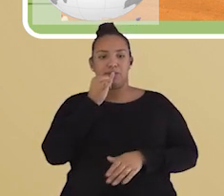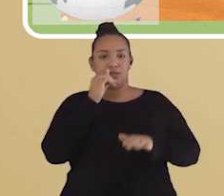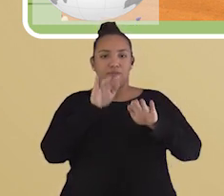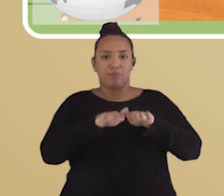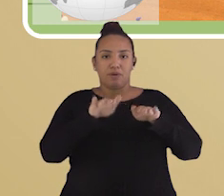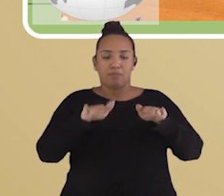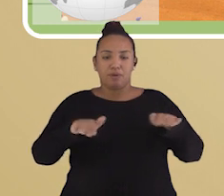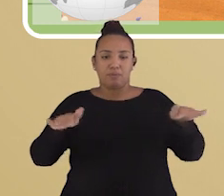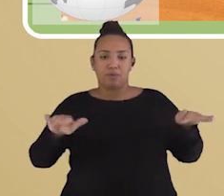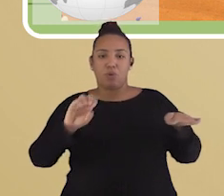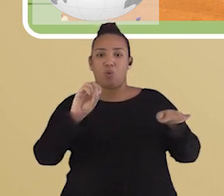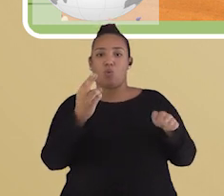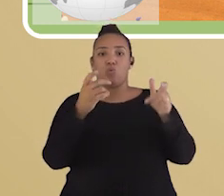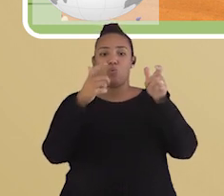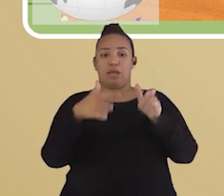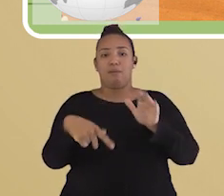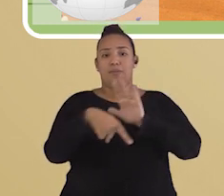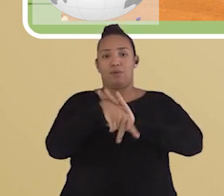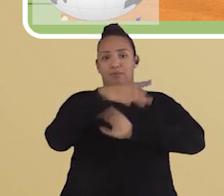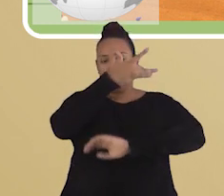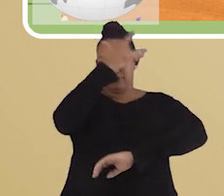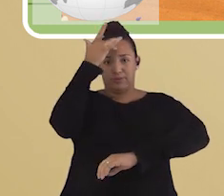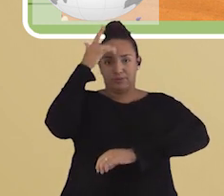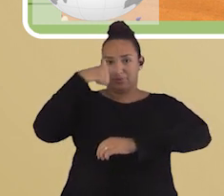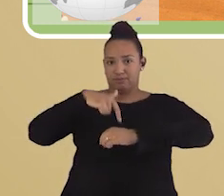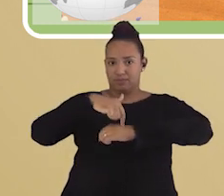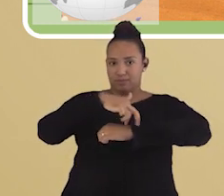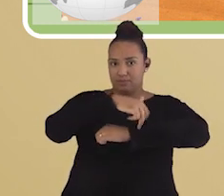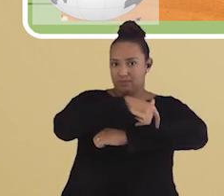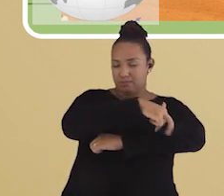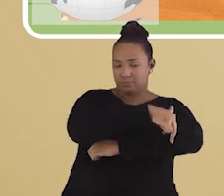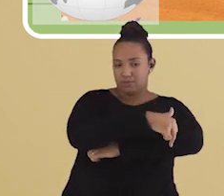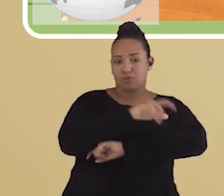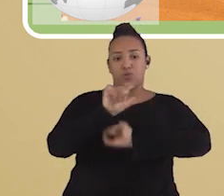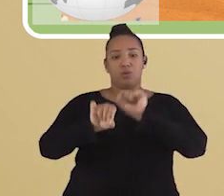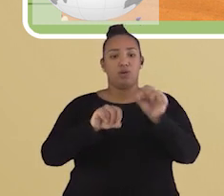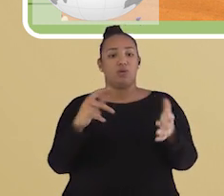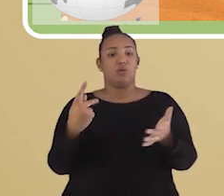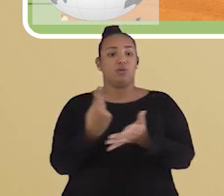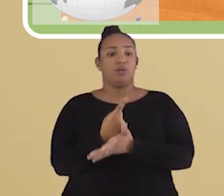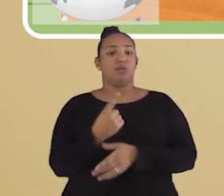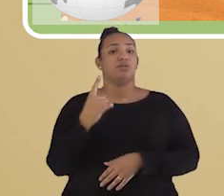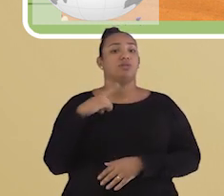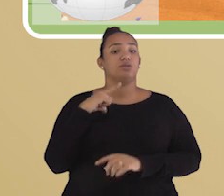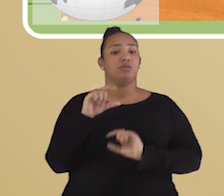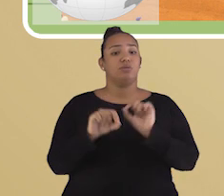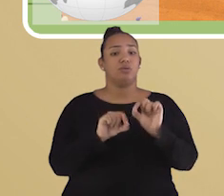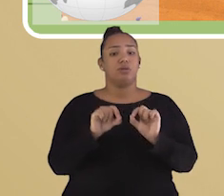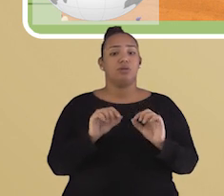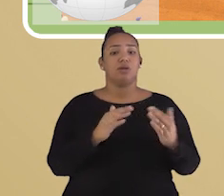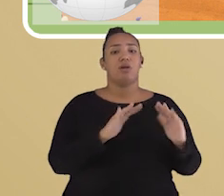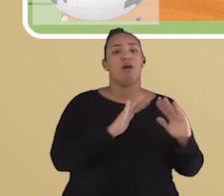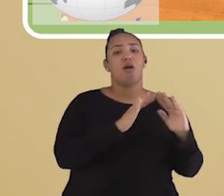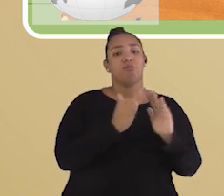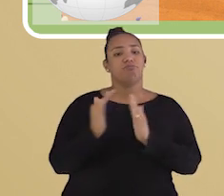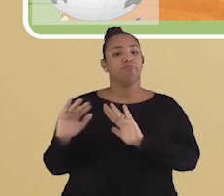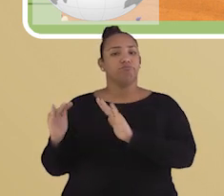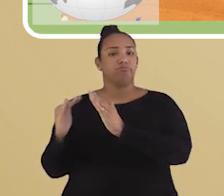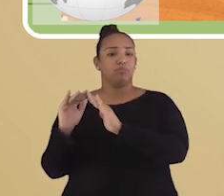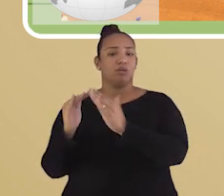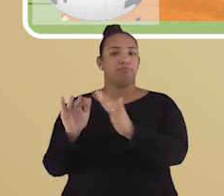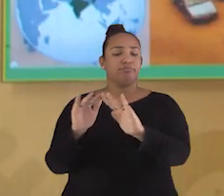asfalto e calçadas, por exemplo, apresentando maior predomínio de pequenas edificações,